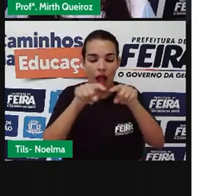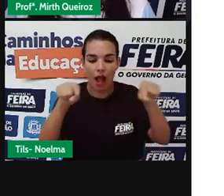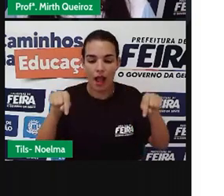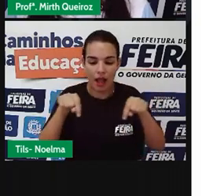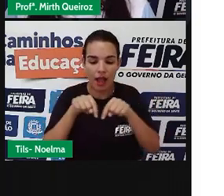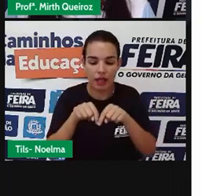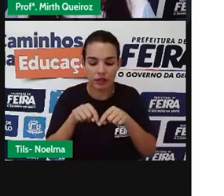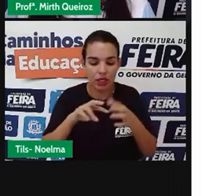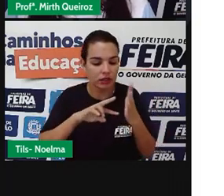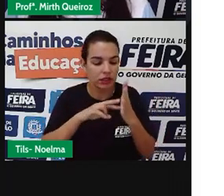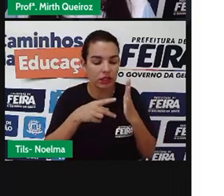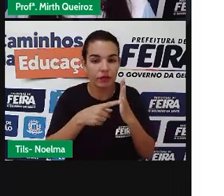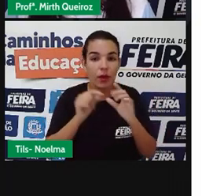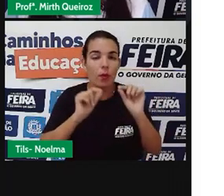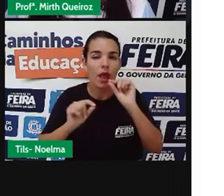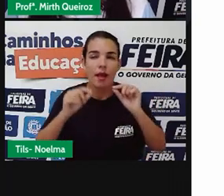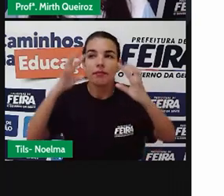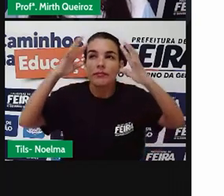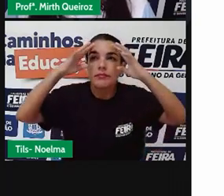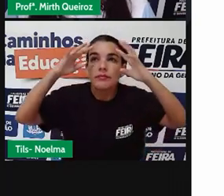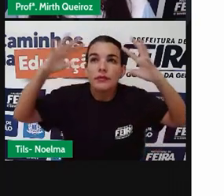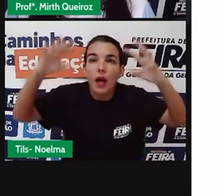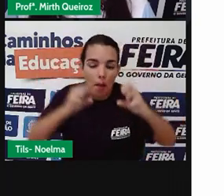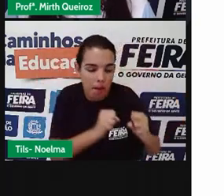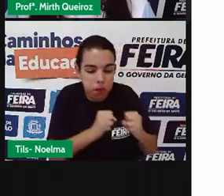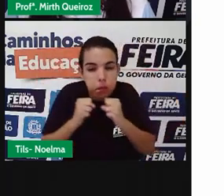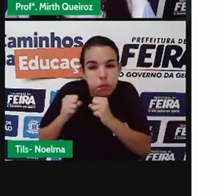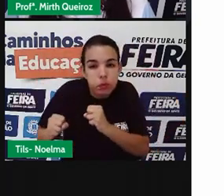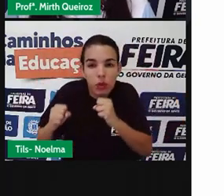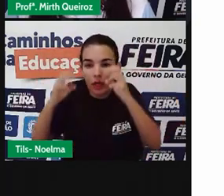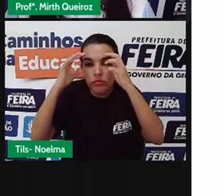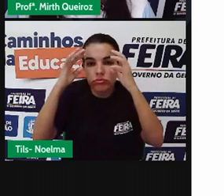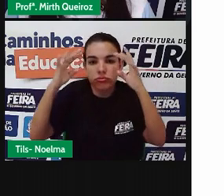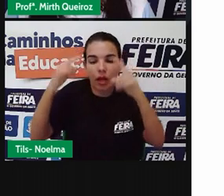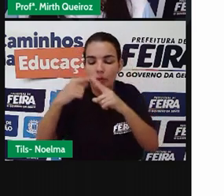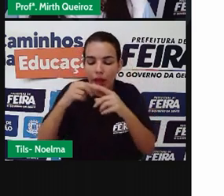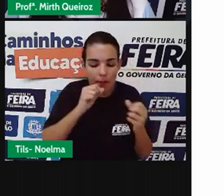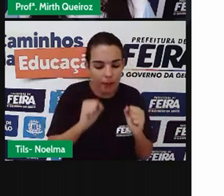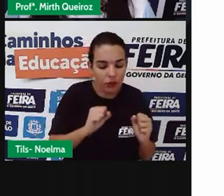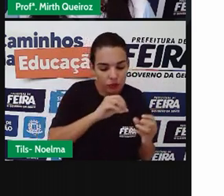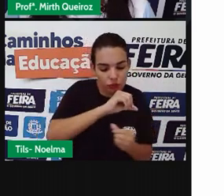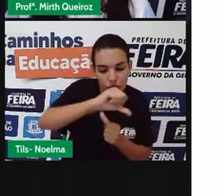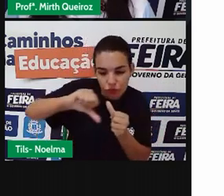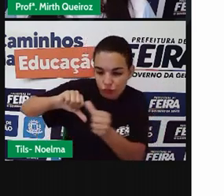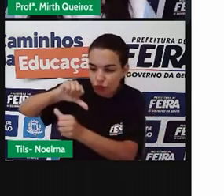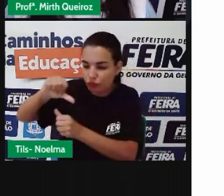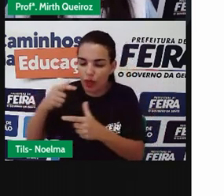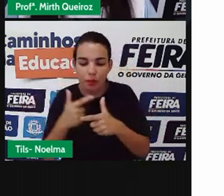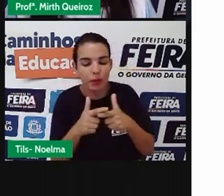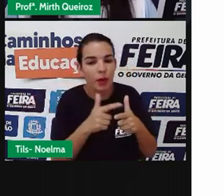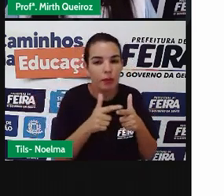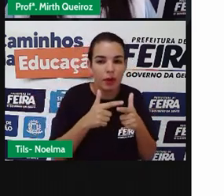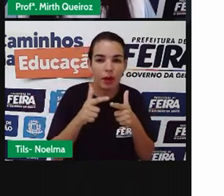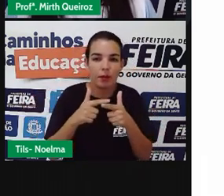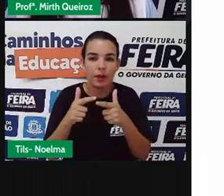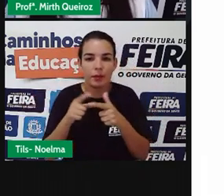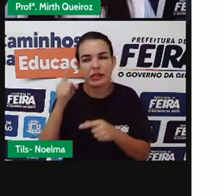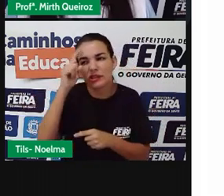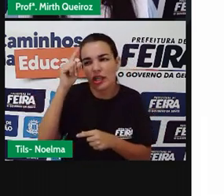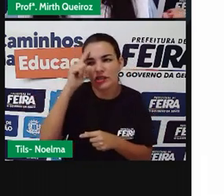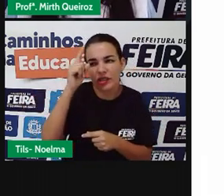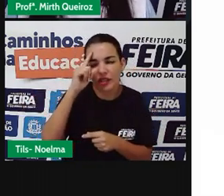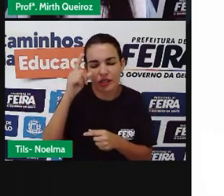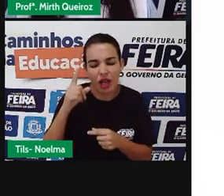o poder da imaginação capaz de ajudar a contornar problemas que aparecem no dia a dia. Então, dentro da caixinha,